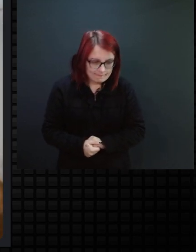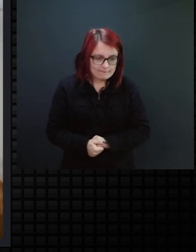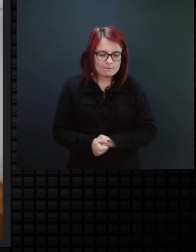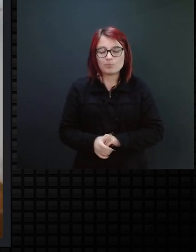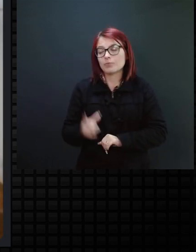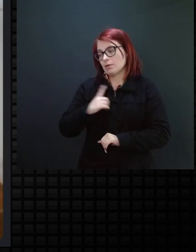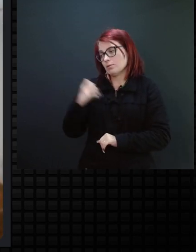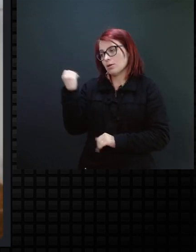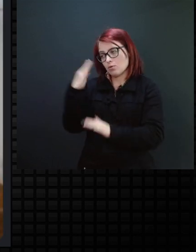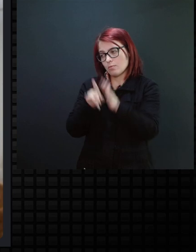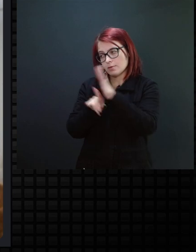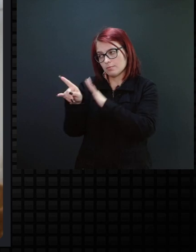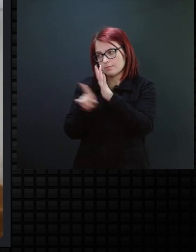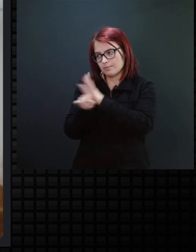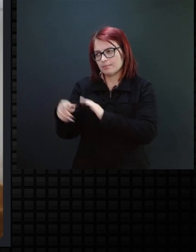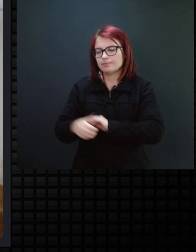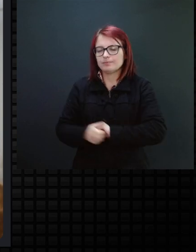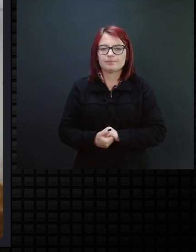perguntas aí.